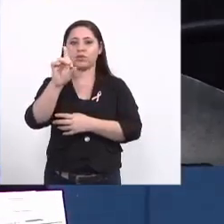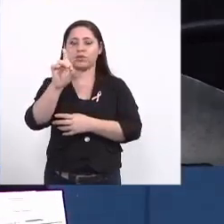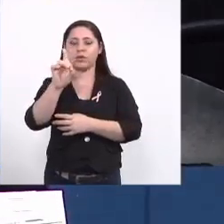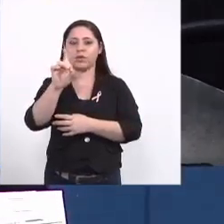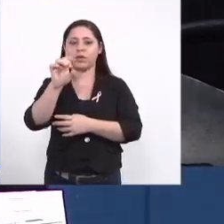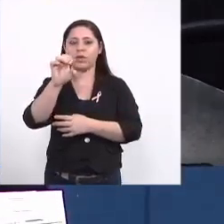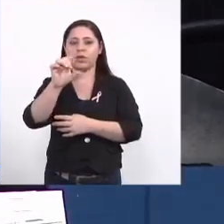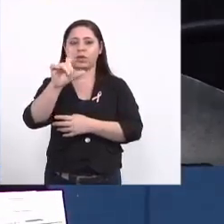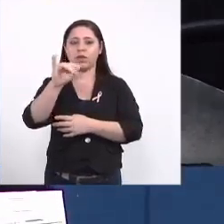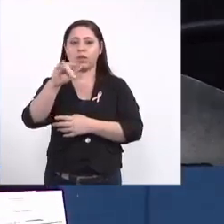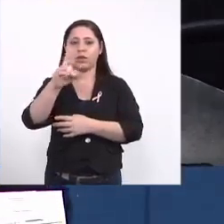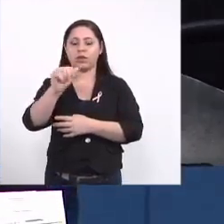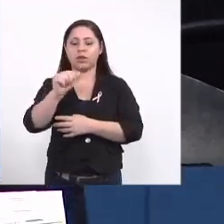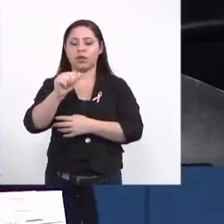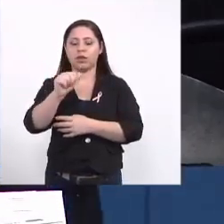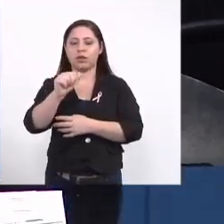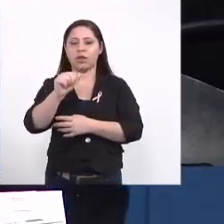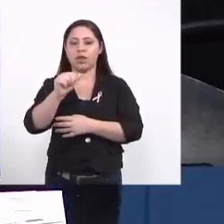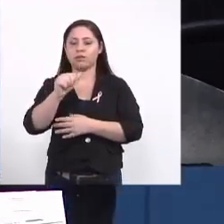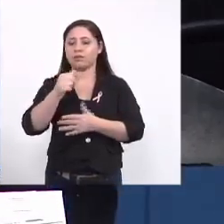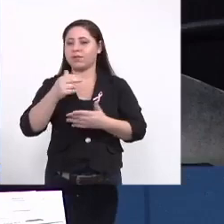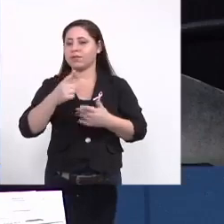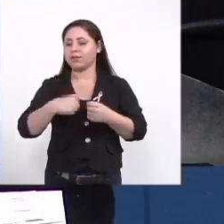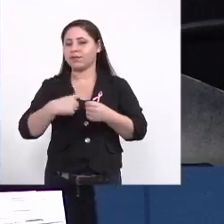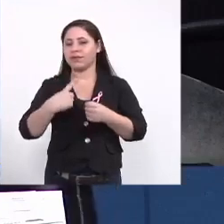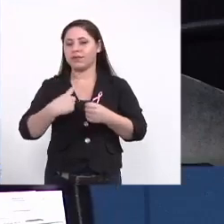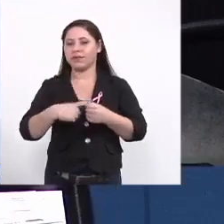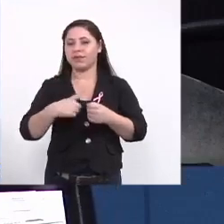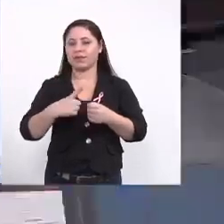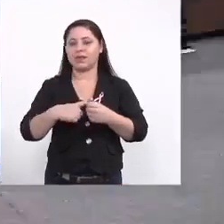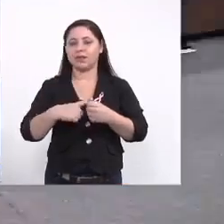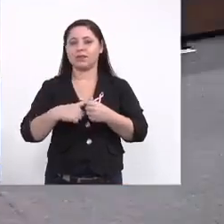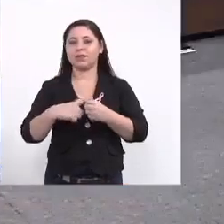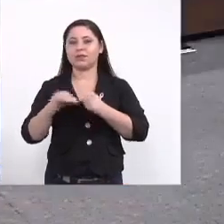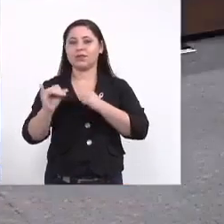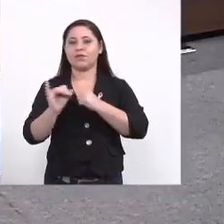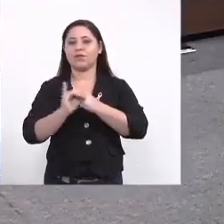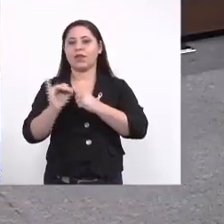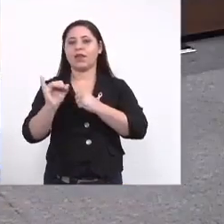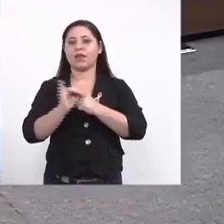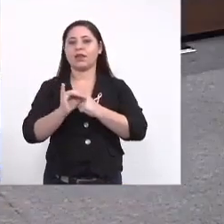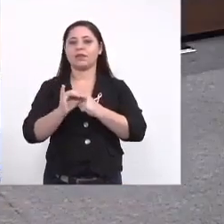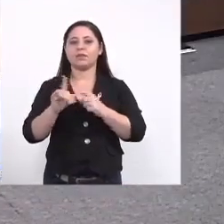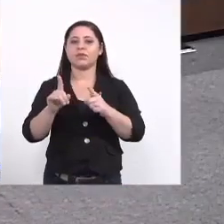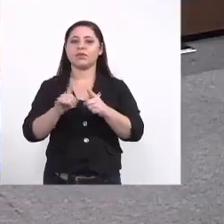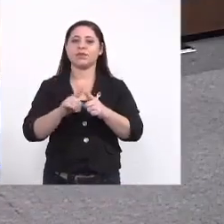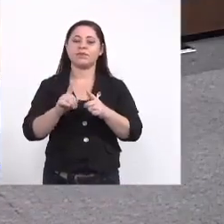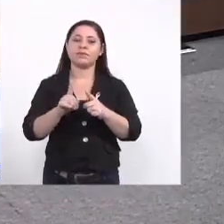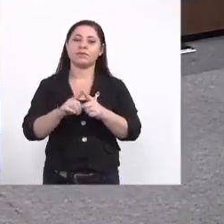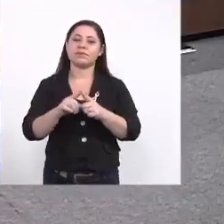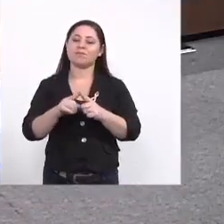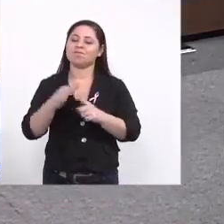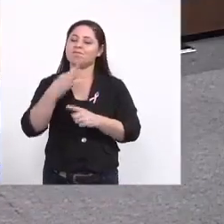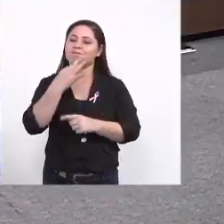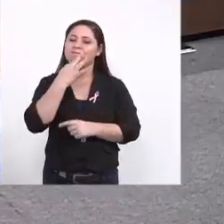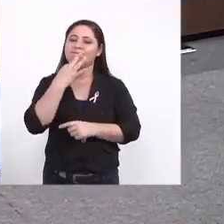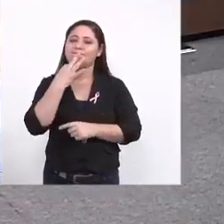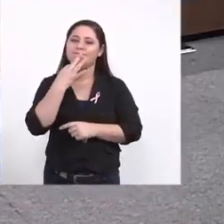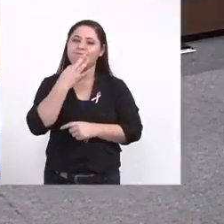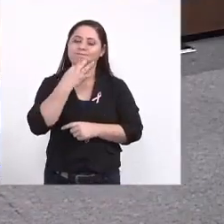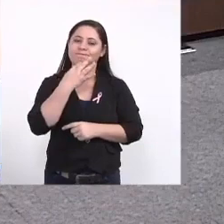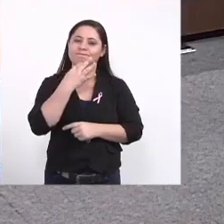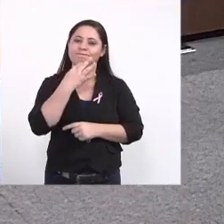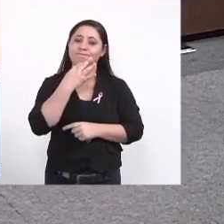que é da minha terra natal lá de Viena a quem conheço e que